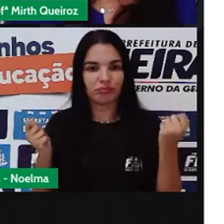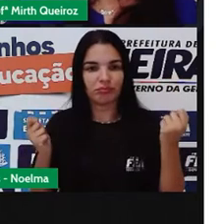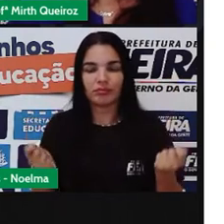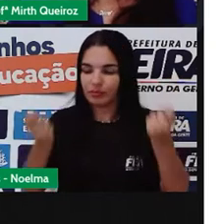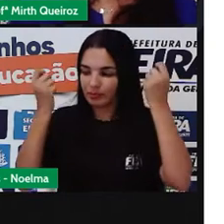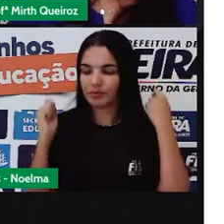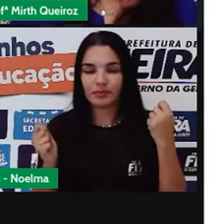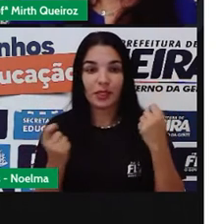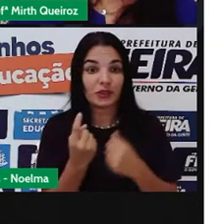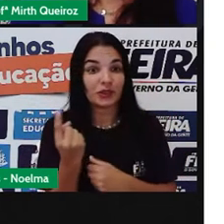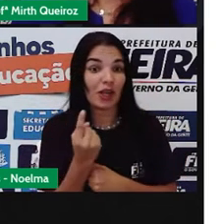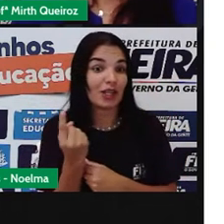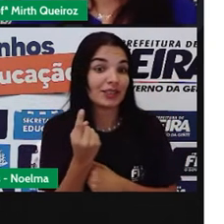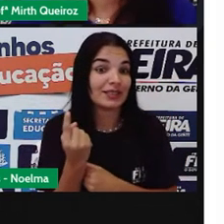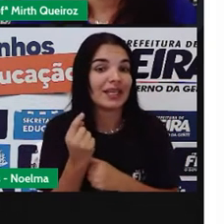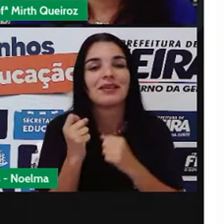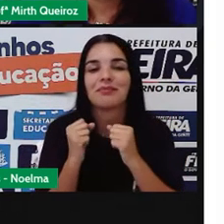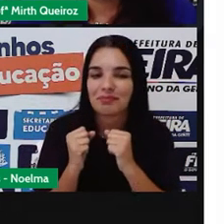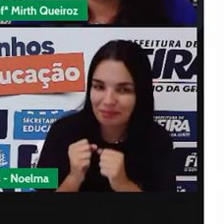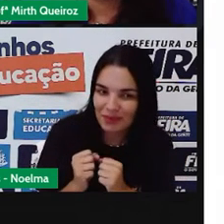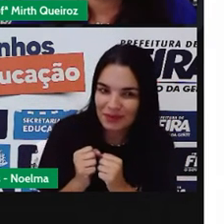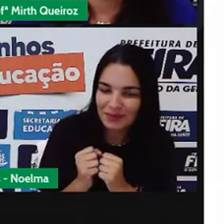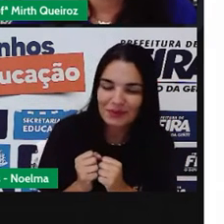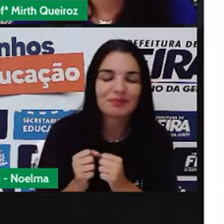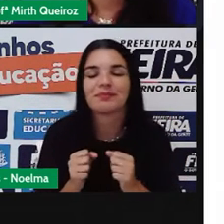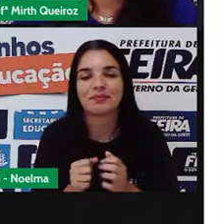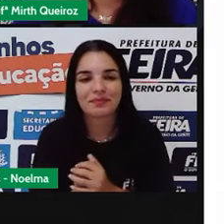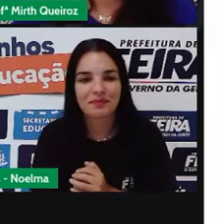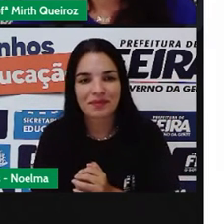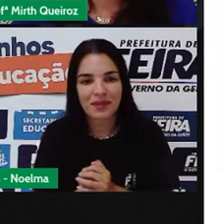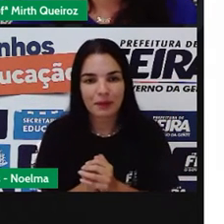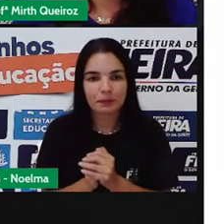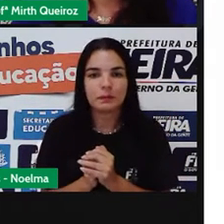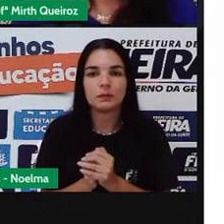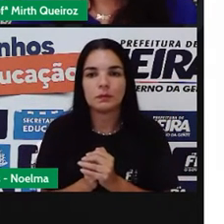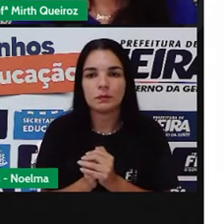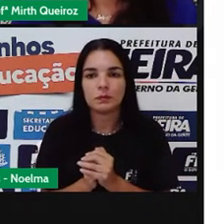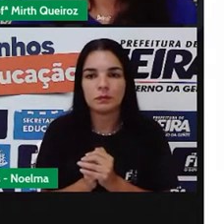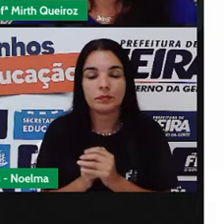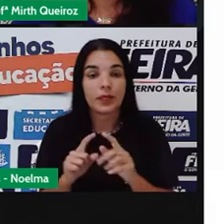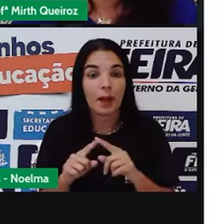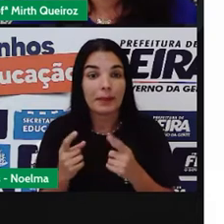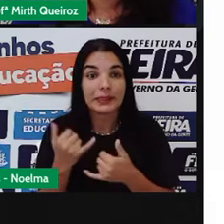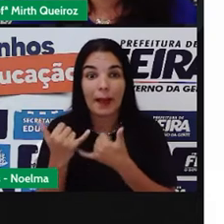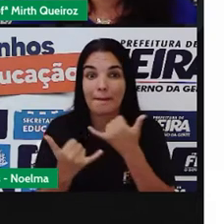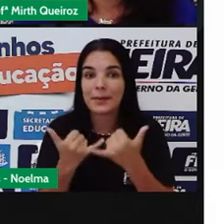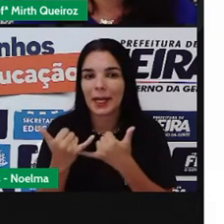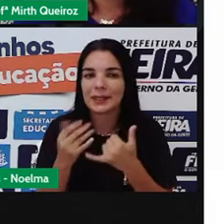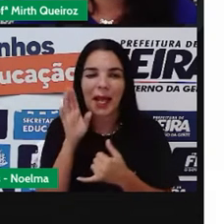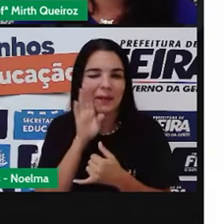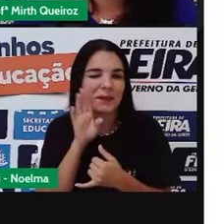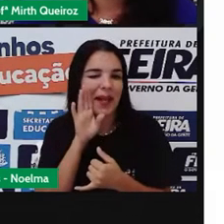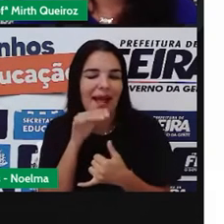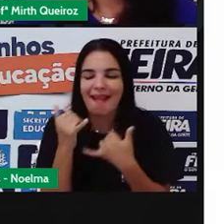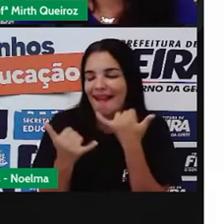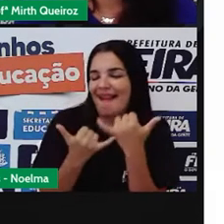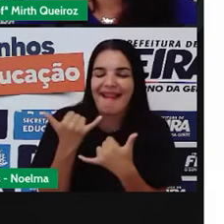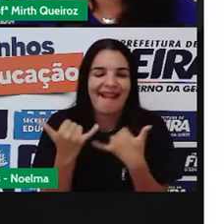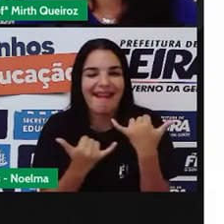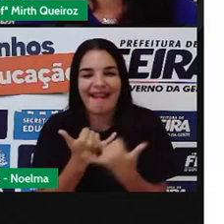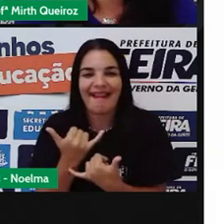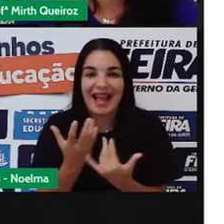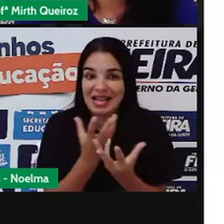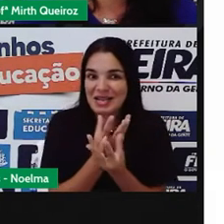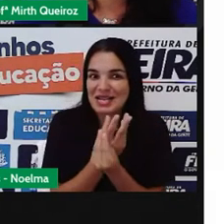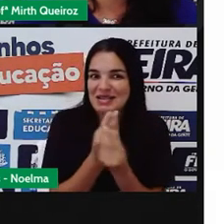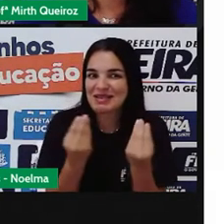fazendo o movimento e ela também pulando ali sobre a corda Mas a brincadeira fica mais divertida com